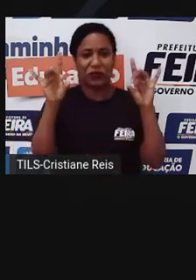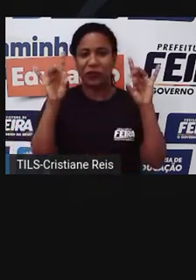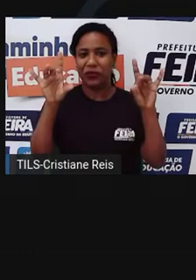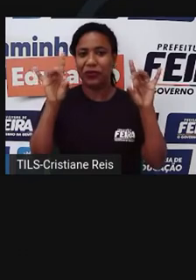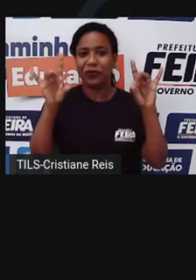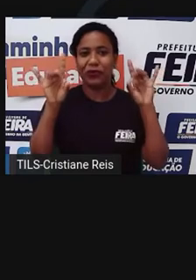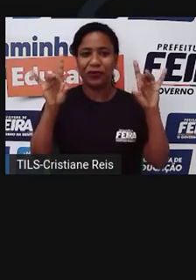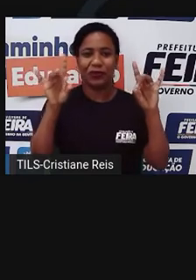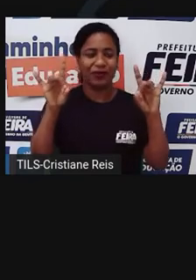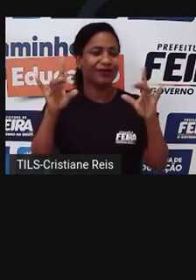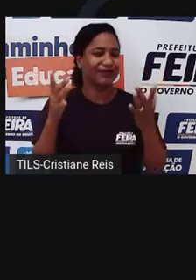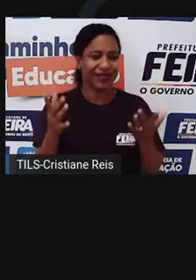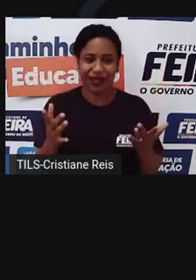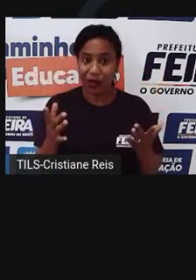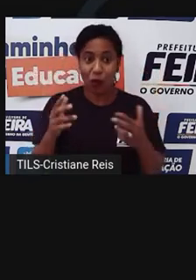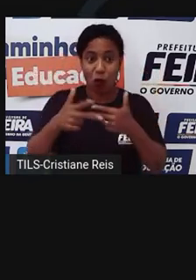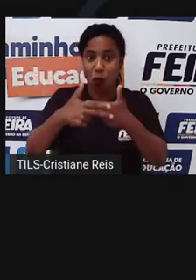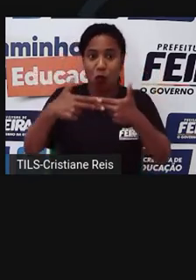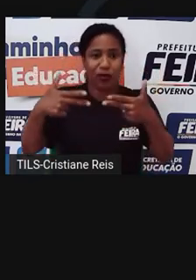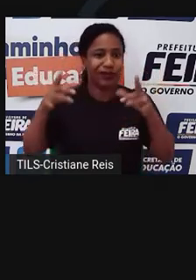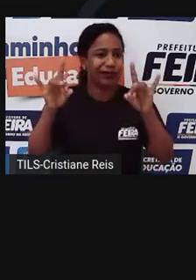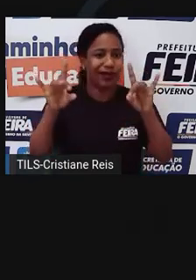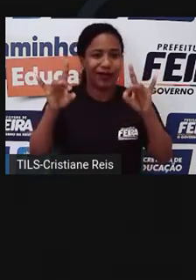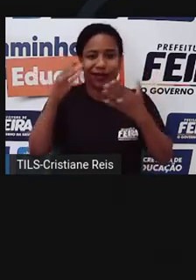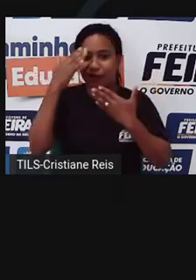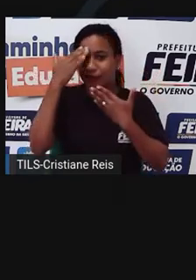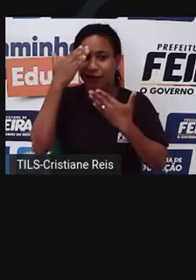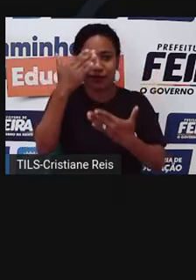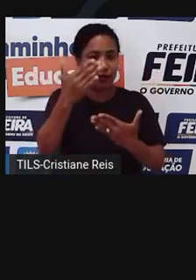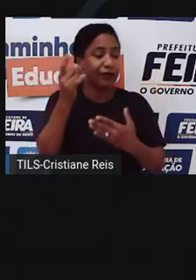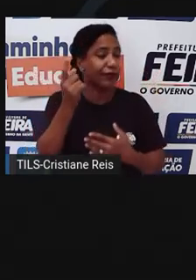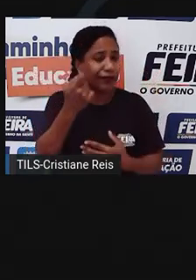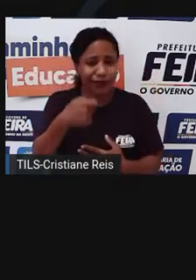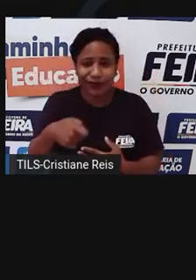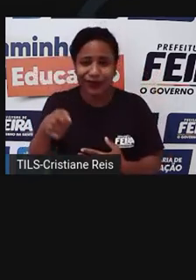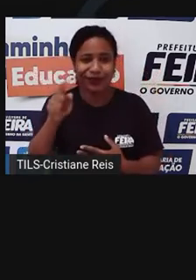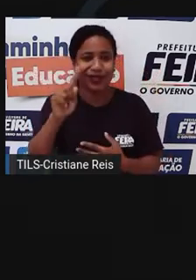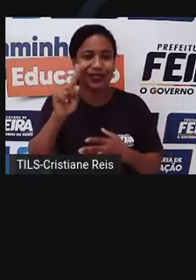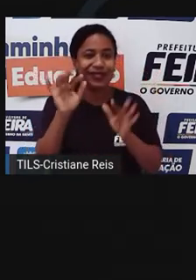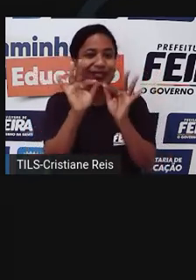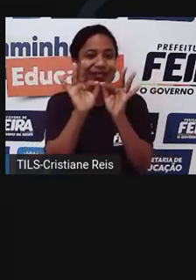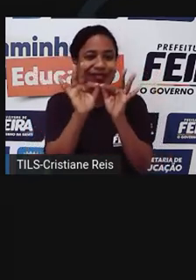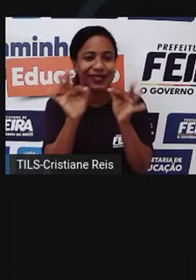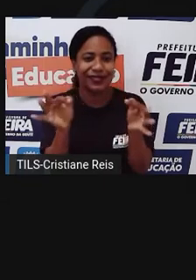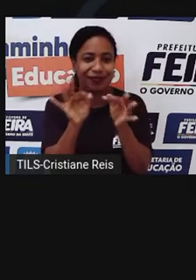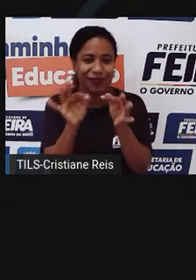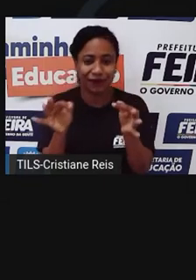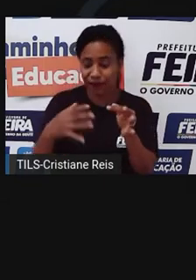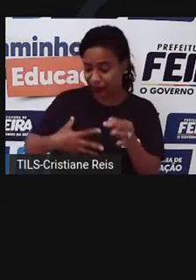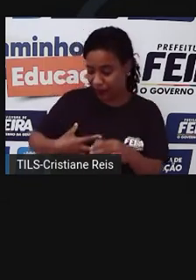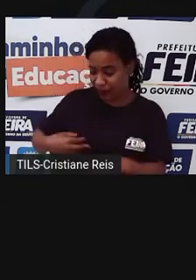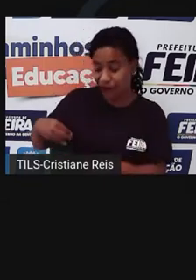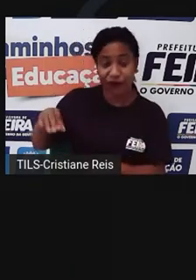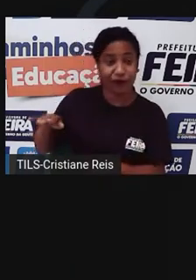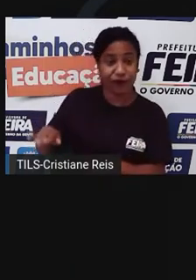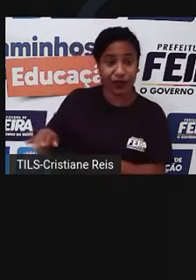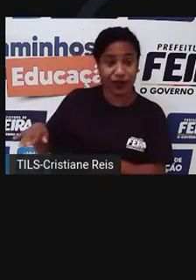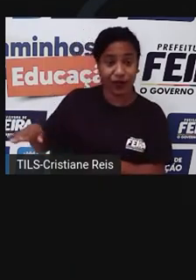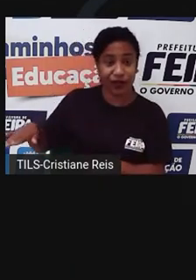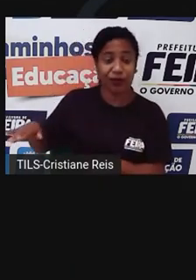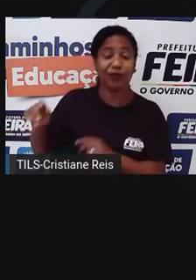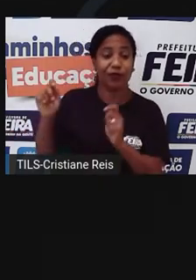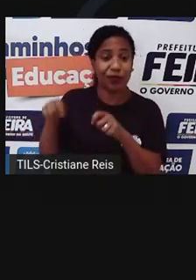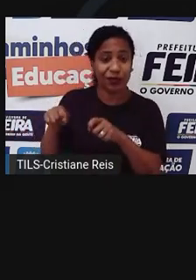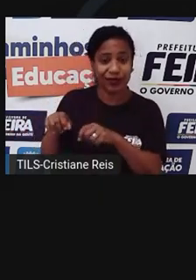ou ir muito longe para que eu consiga ser grato. E a gente pode treinar isso com os nossos filhos. Você